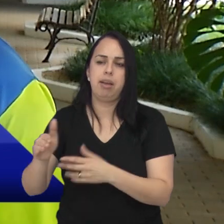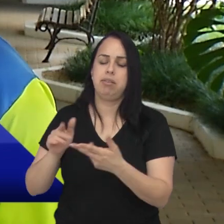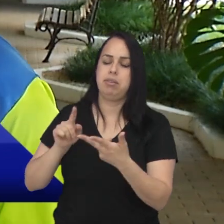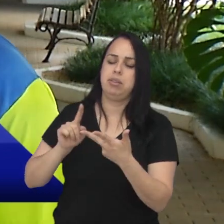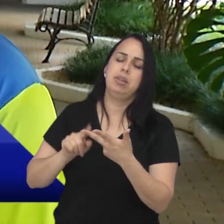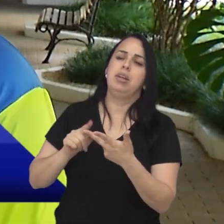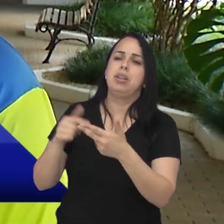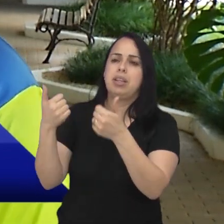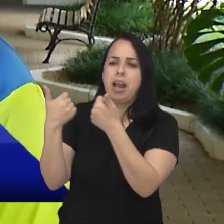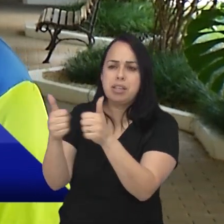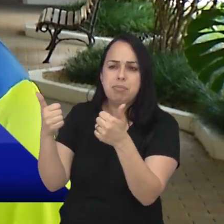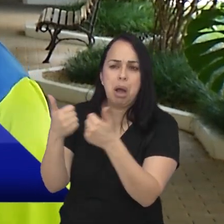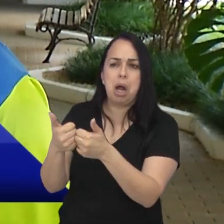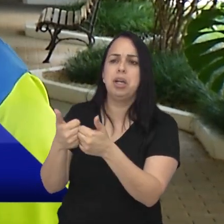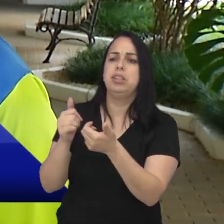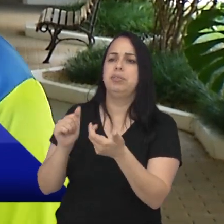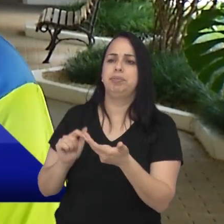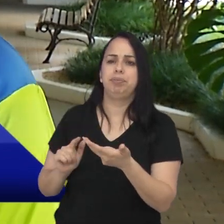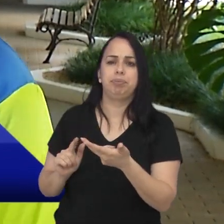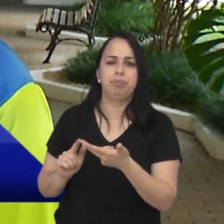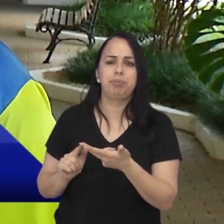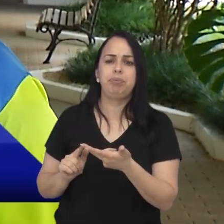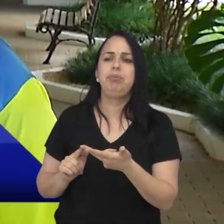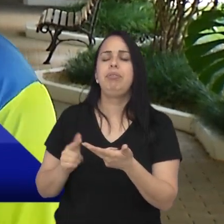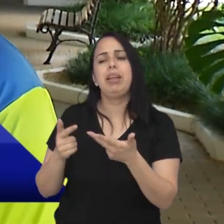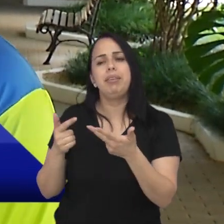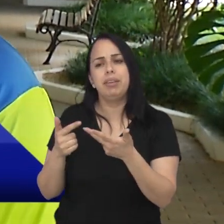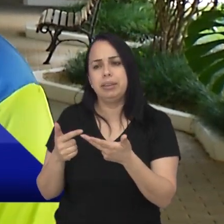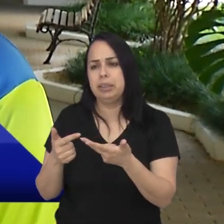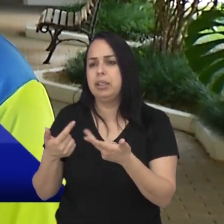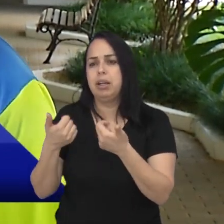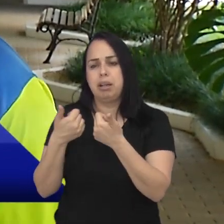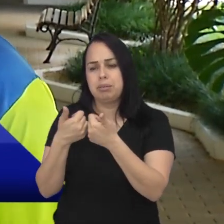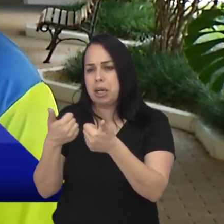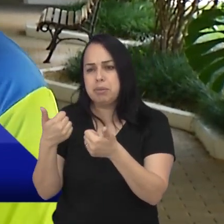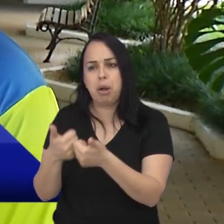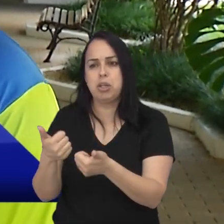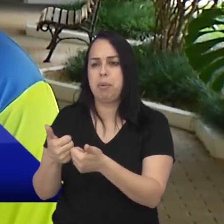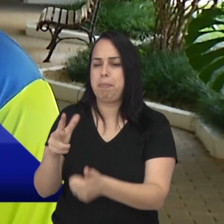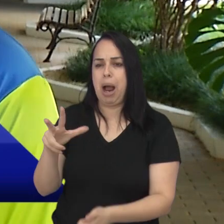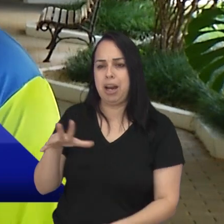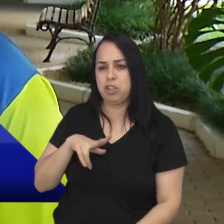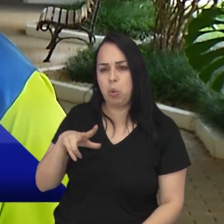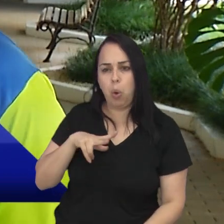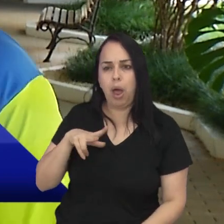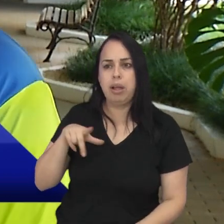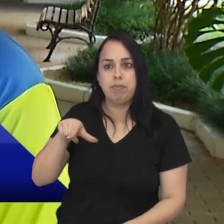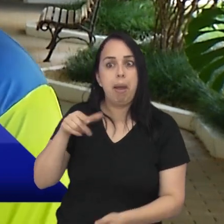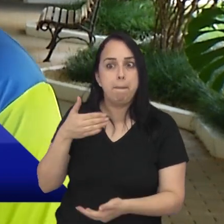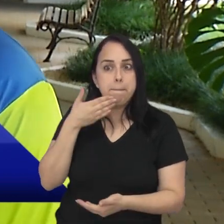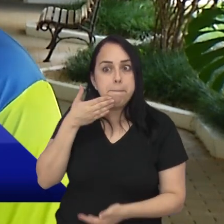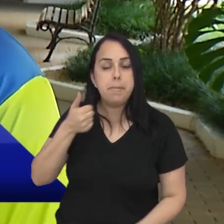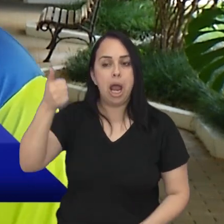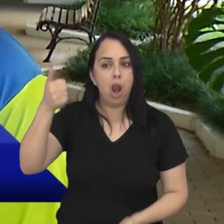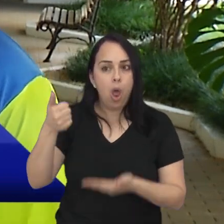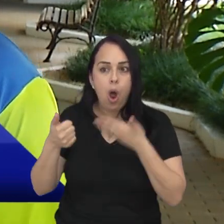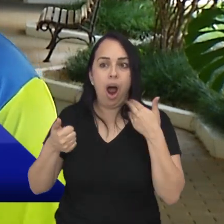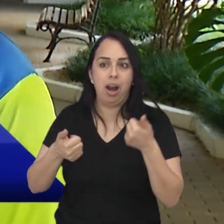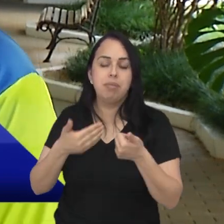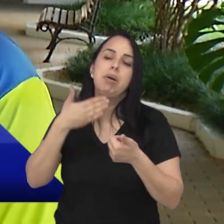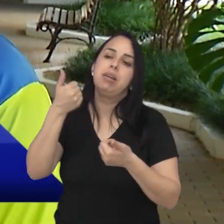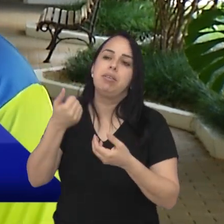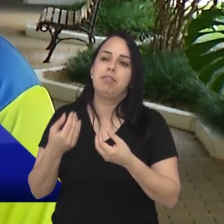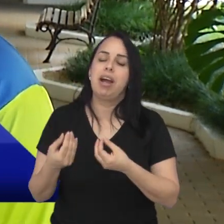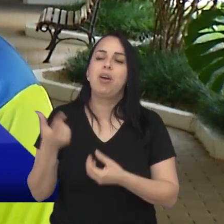Hotéis, a parte de transporte, transporte coletivo e transportes individuais, isso aí vai acabar melhorando e